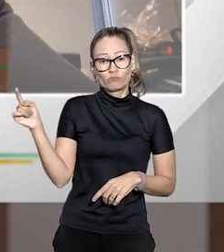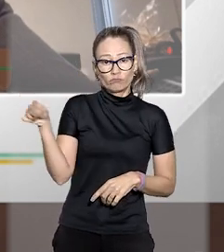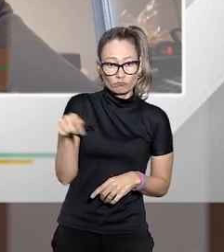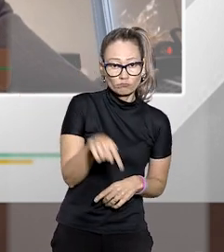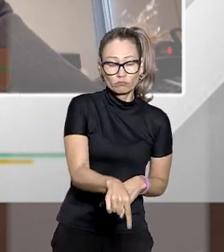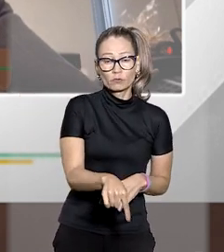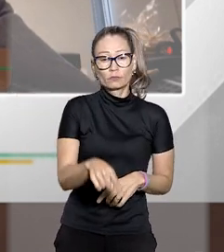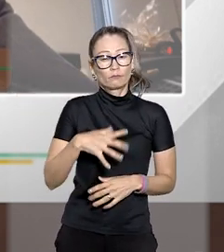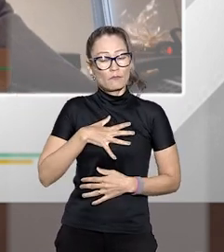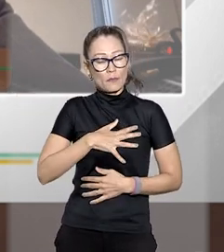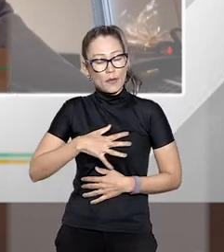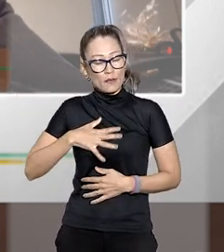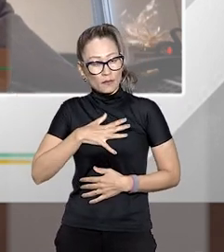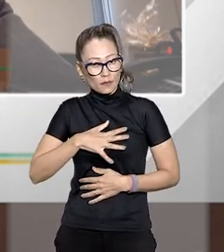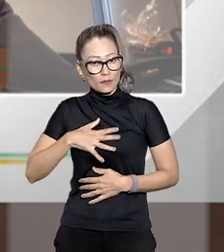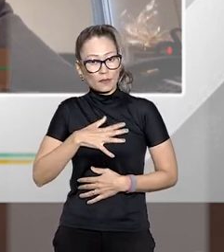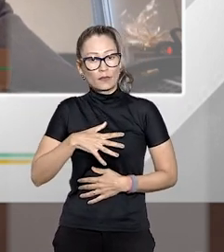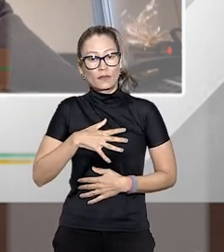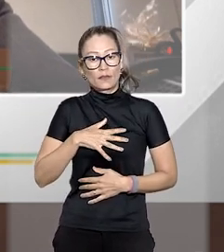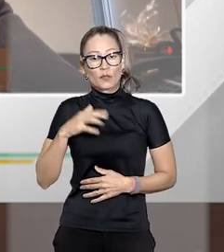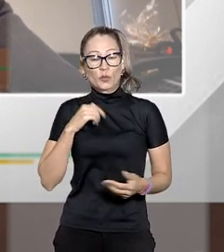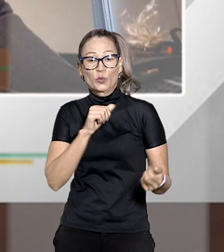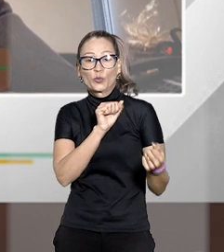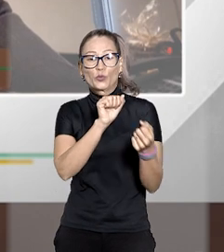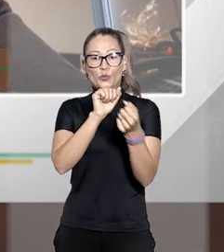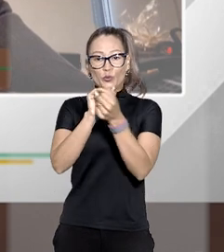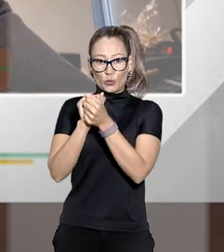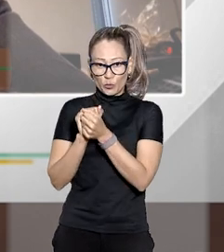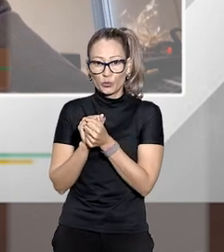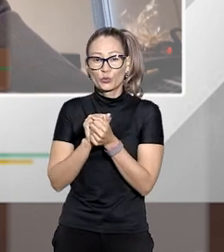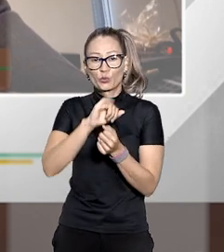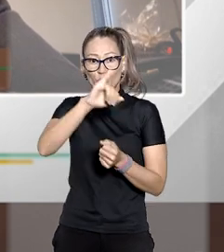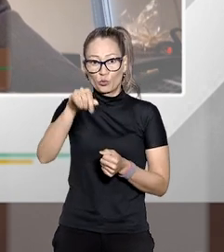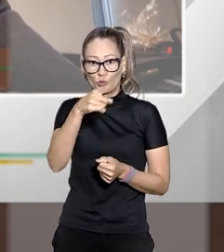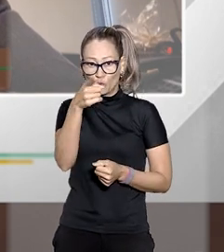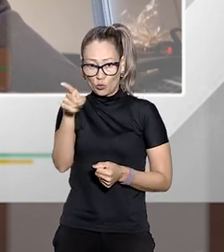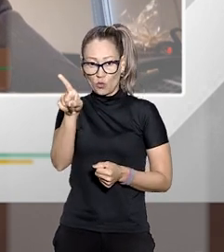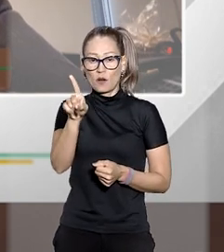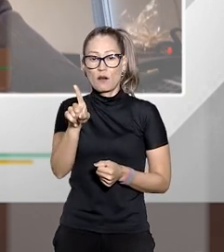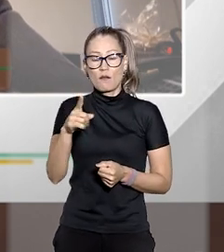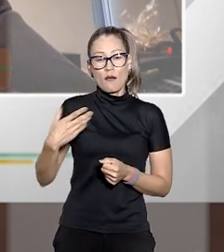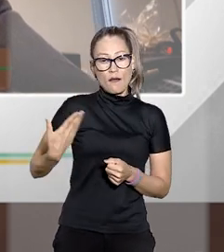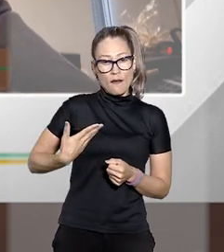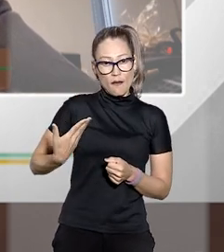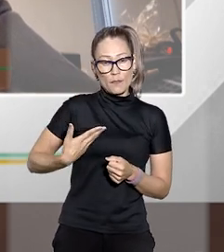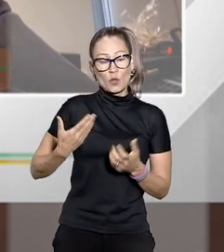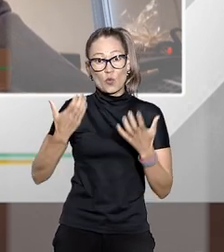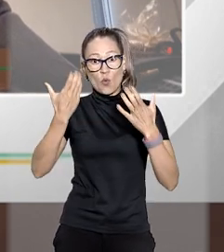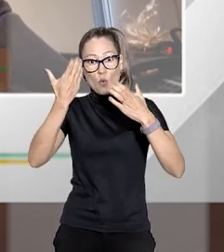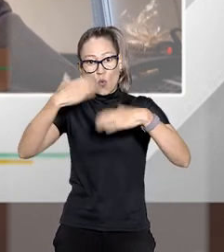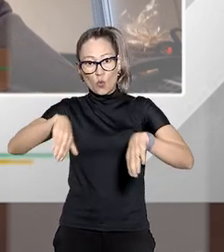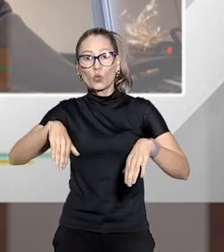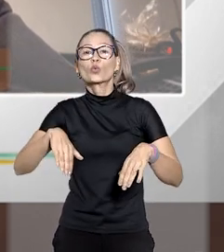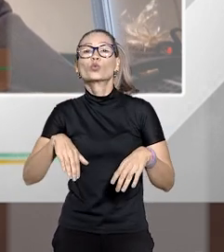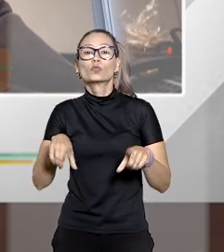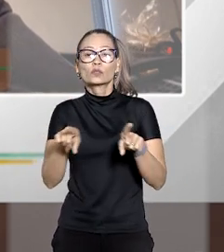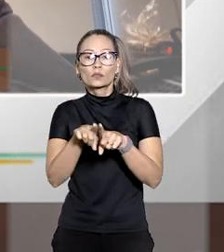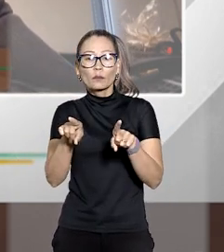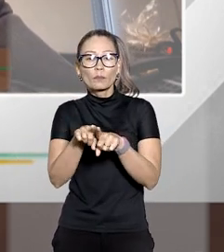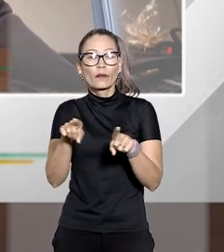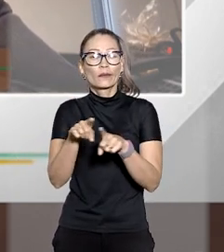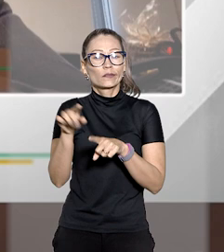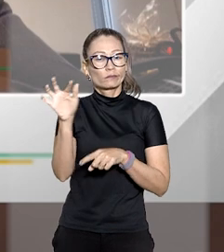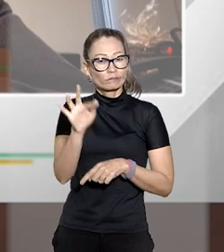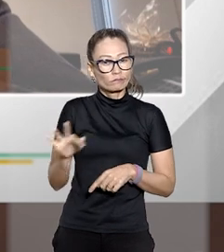foi um prazer um prazer ainda maior estar aqui com meu querido amigo João colega de concurso amigo de